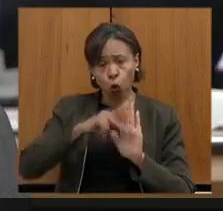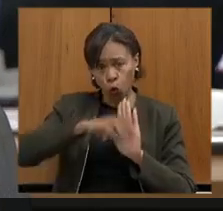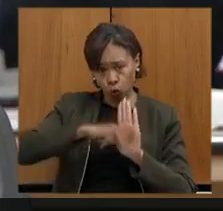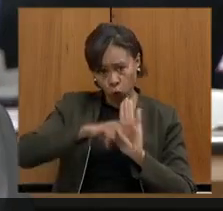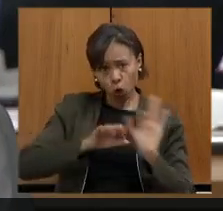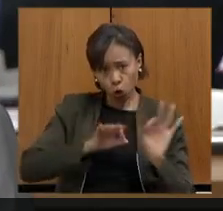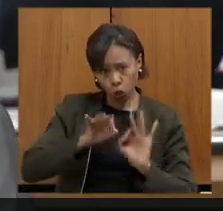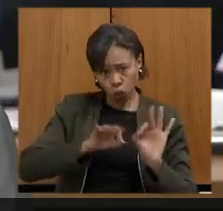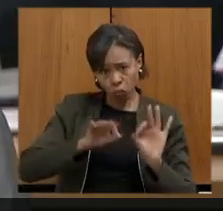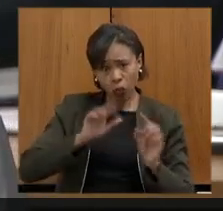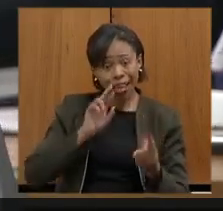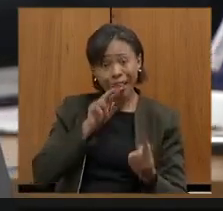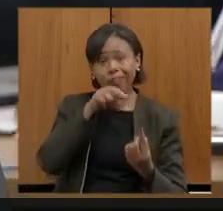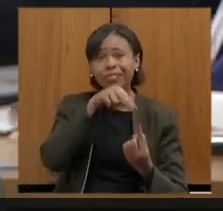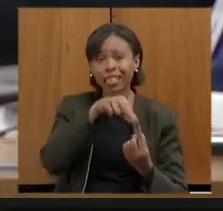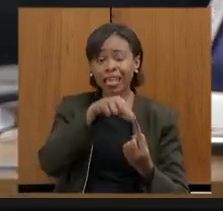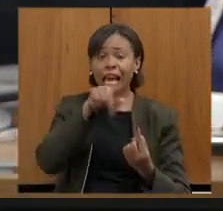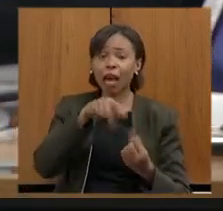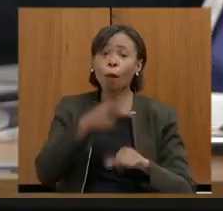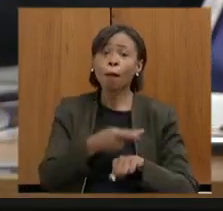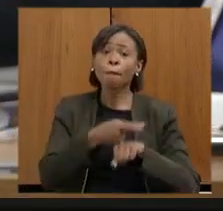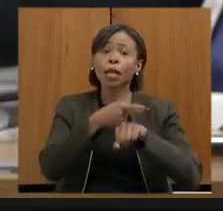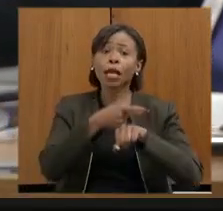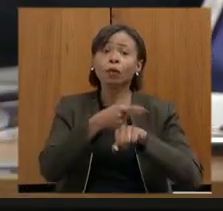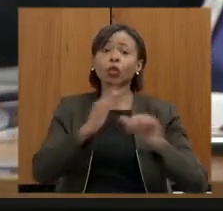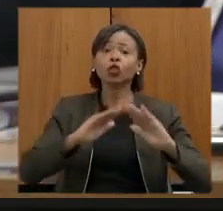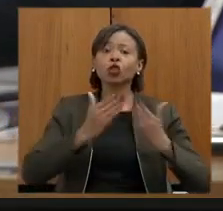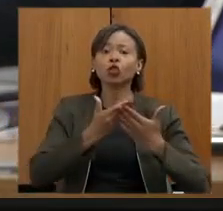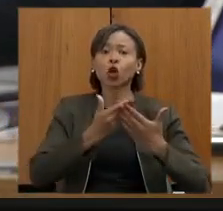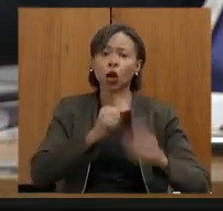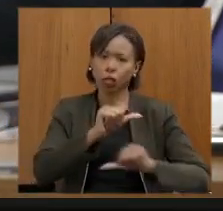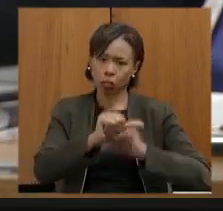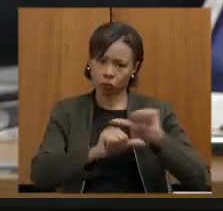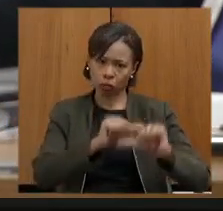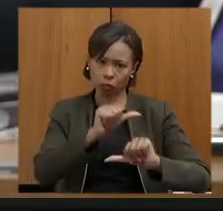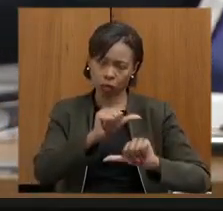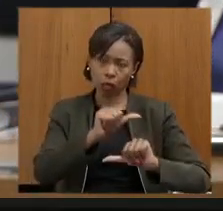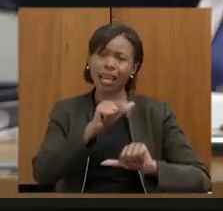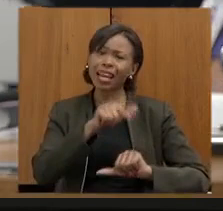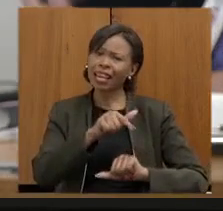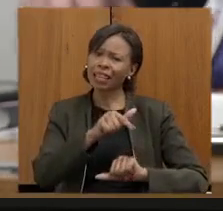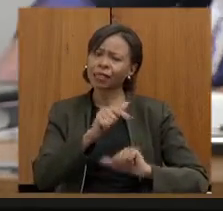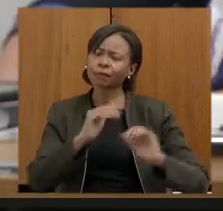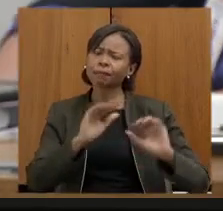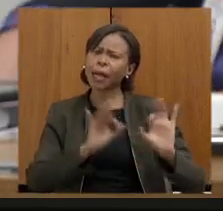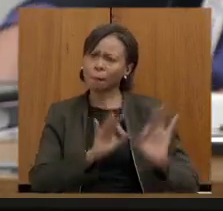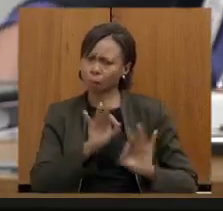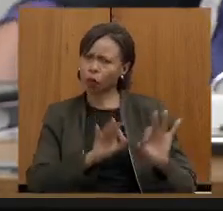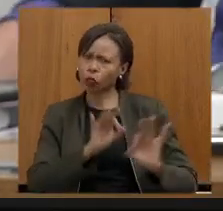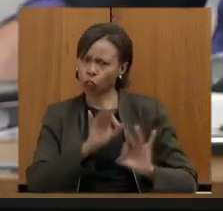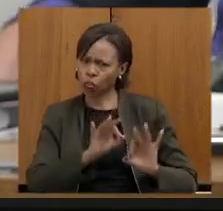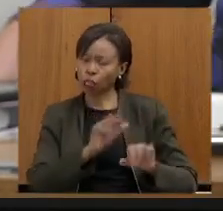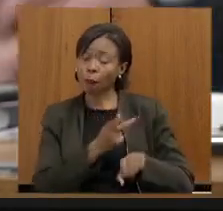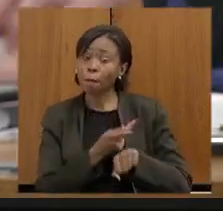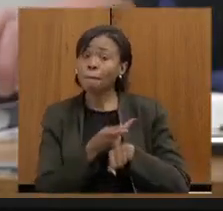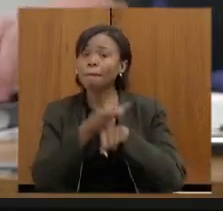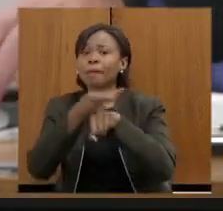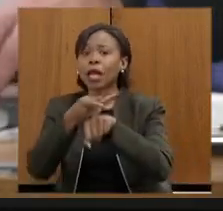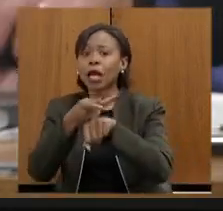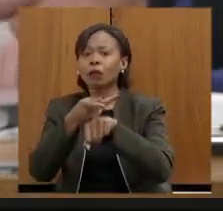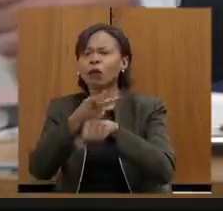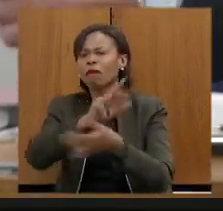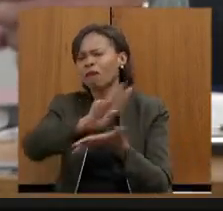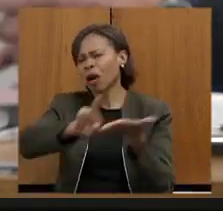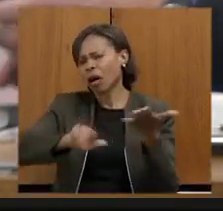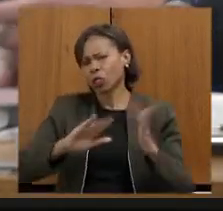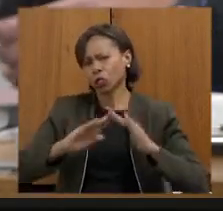país, que é o Prêmio Escola Transformação. O Prêmio Escola Transformação premia várias escolas da rede pública estadual